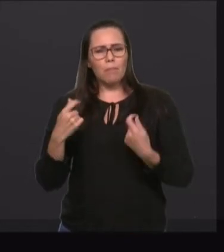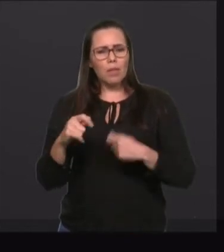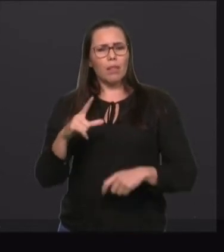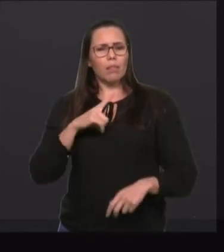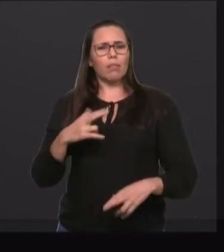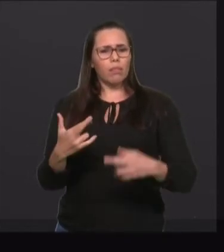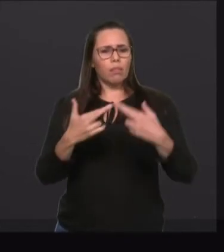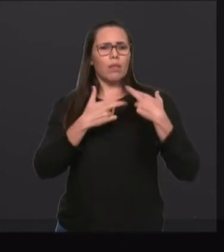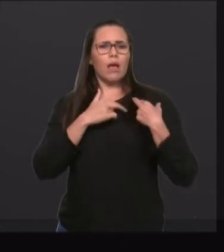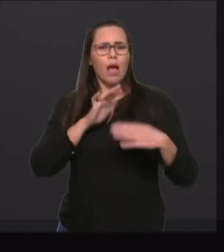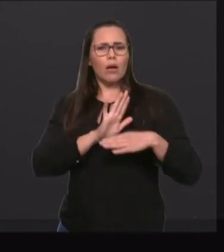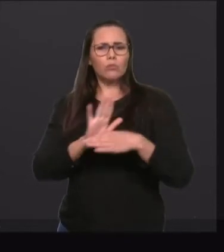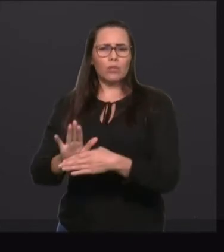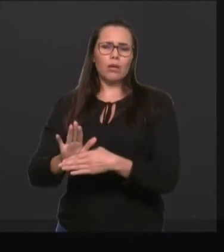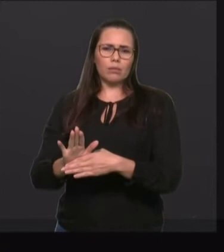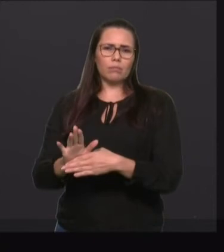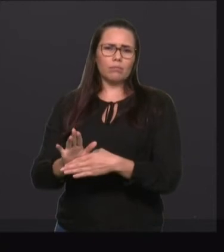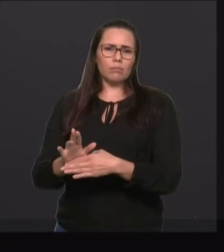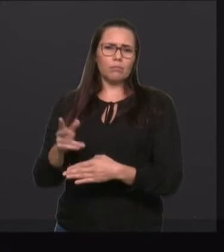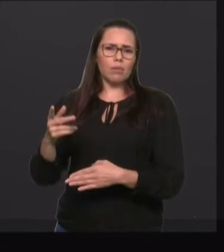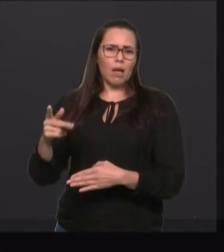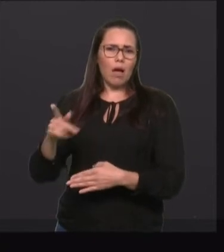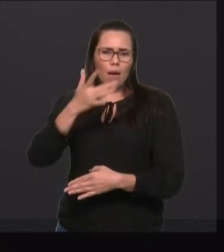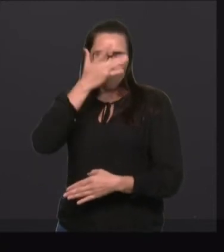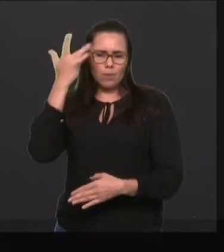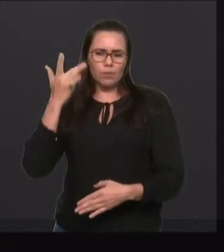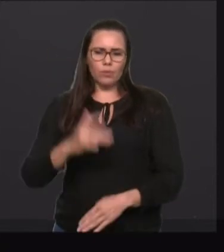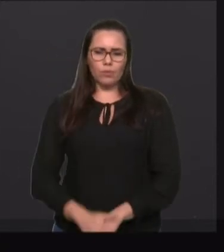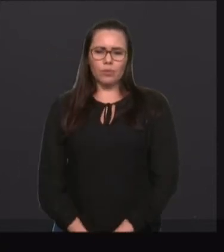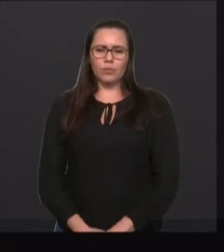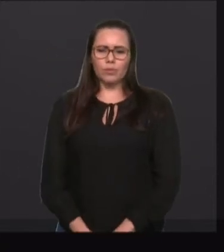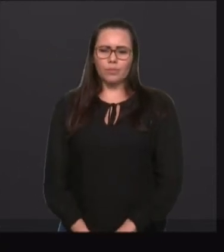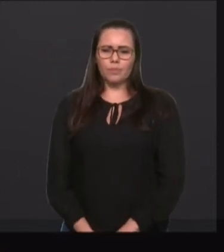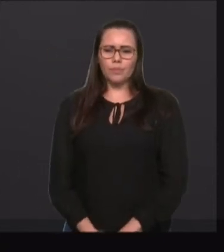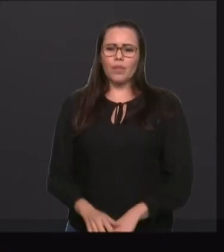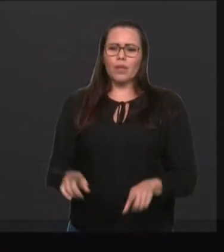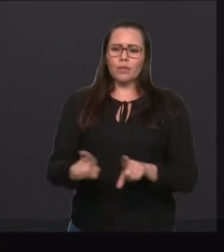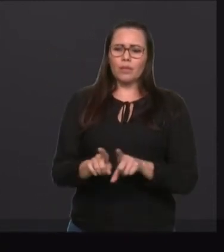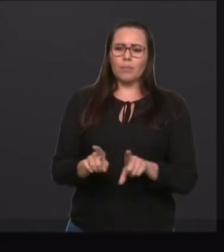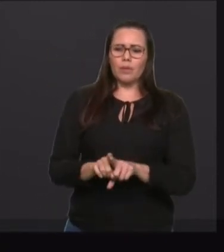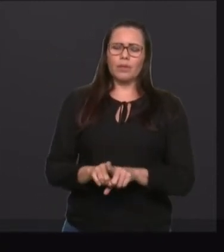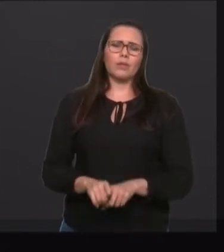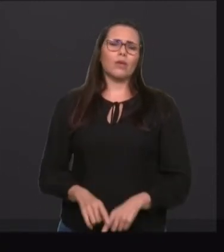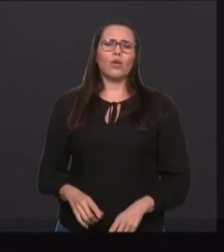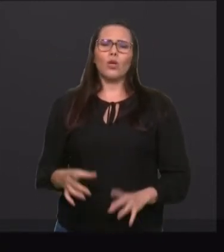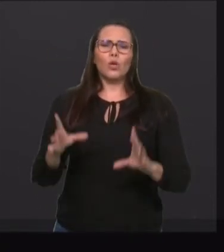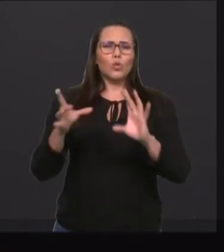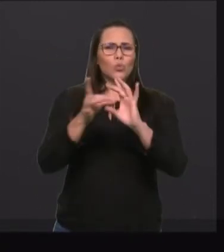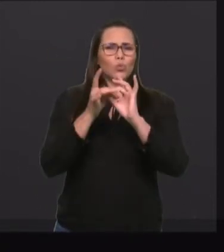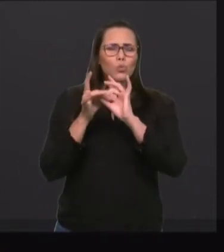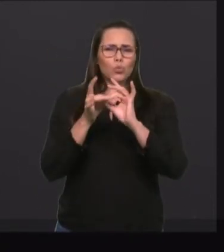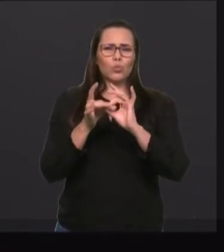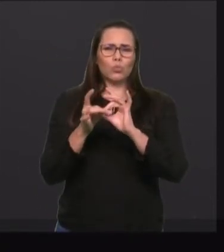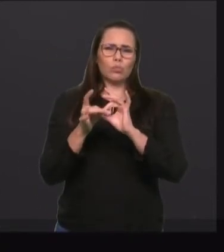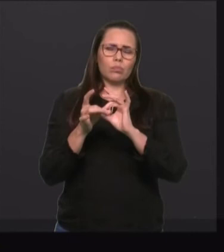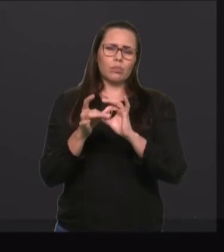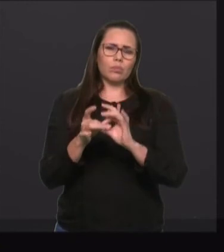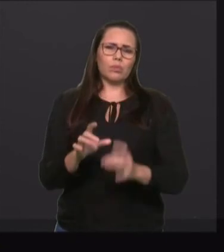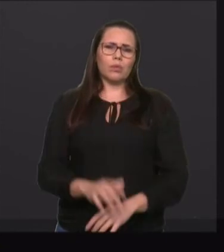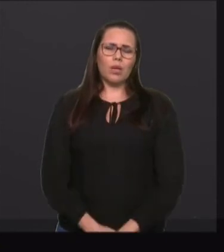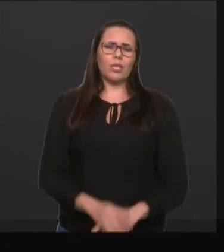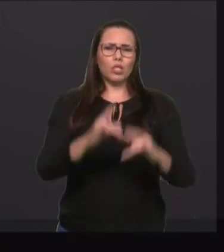é uma proposição da Agência Nacional de Saúde, junto às operadoras de plano de saúde, mas que não conseguiu um consenso.